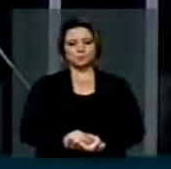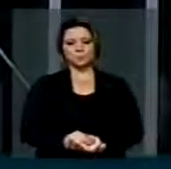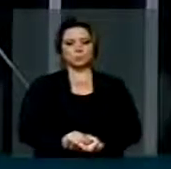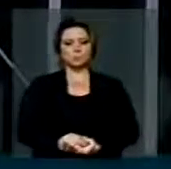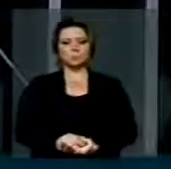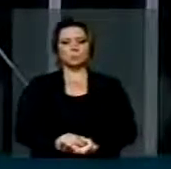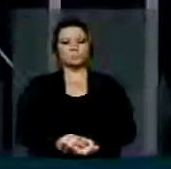Pediu a palavra como...